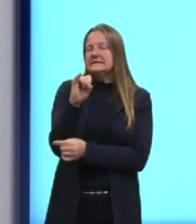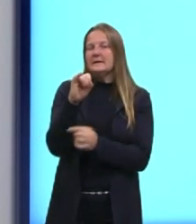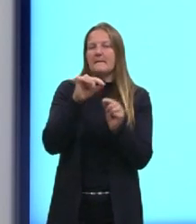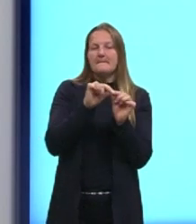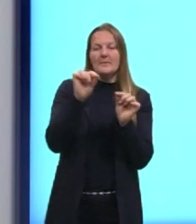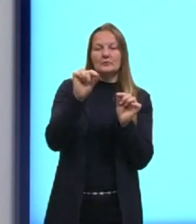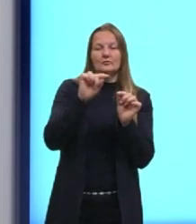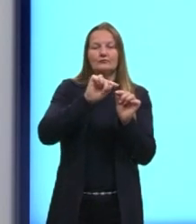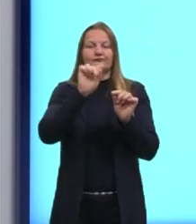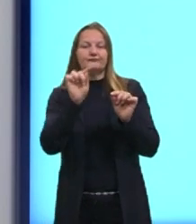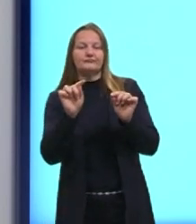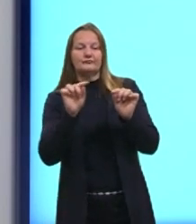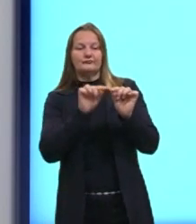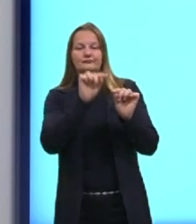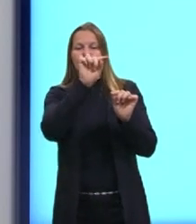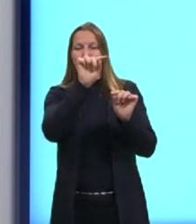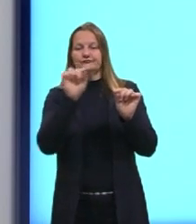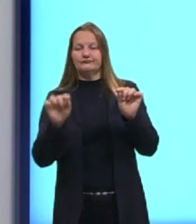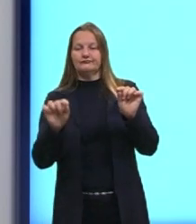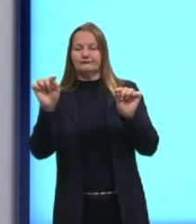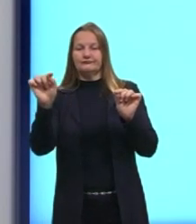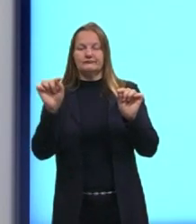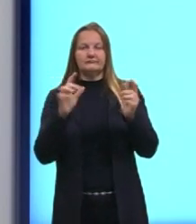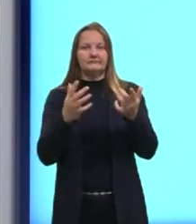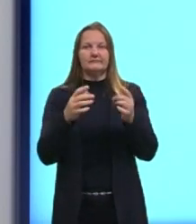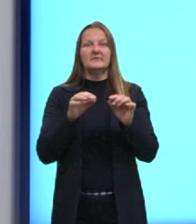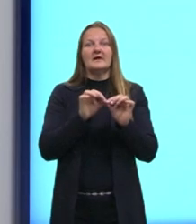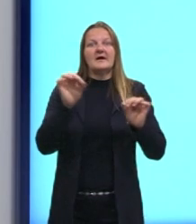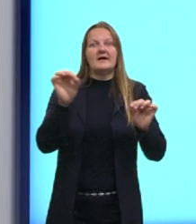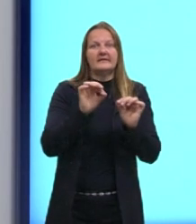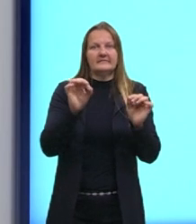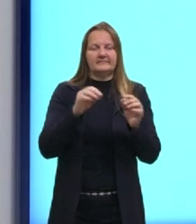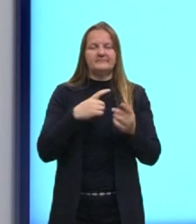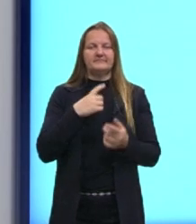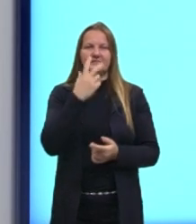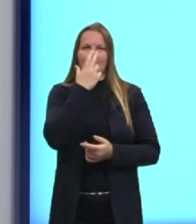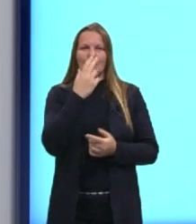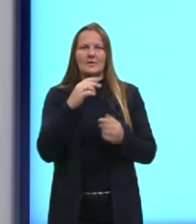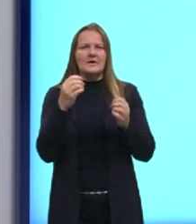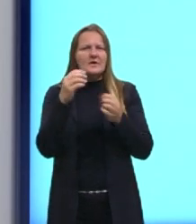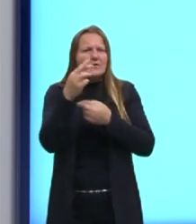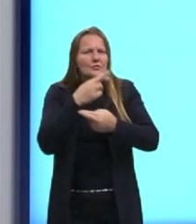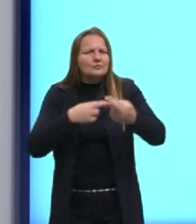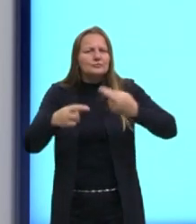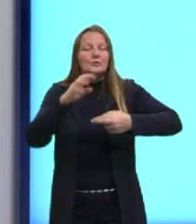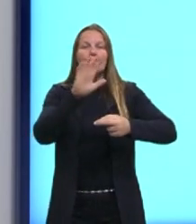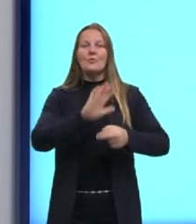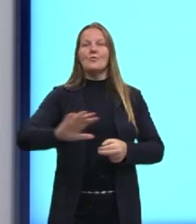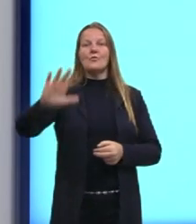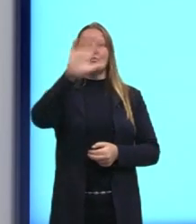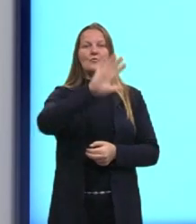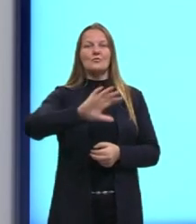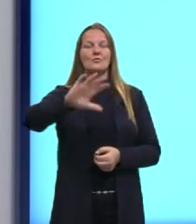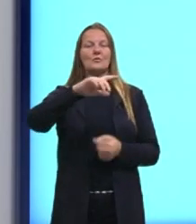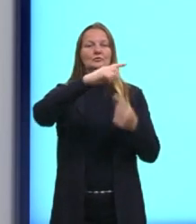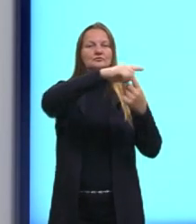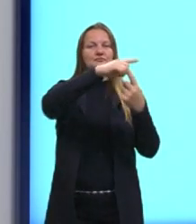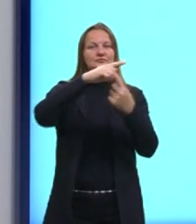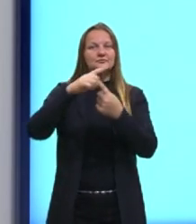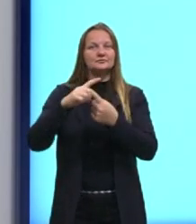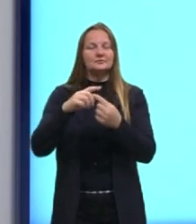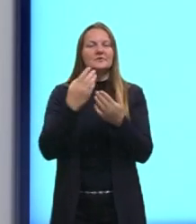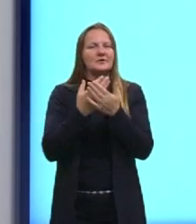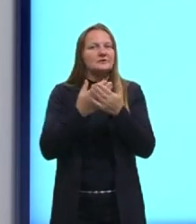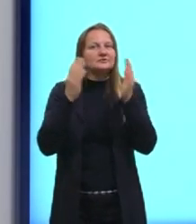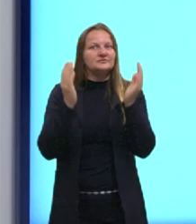alinhados ou não, estão sobre a mesma reta. Envolve, então, um pouco de todos esses tipos de retas aí que nós já